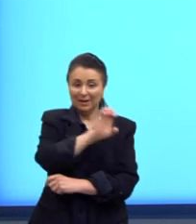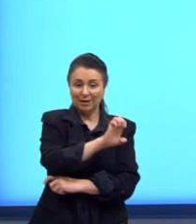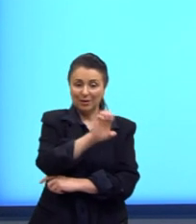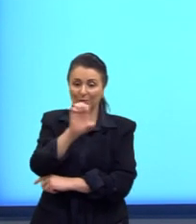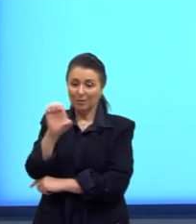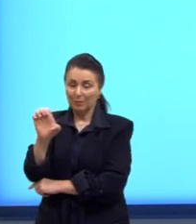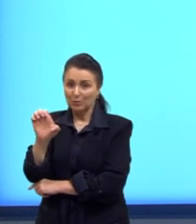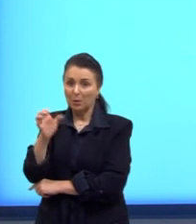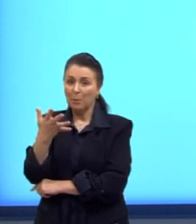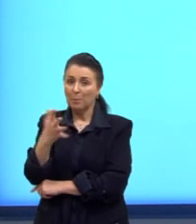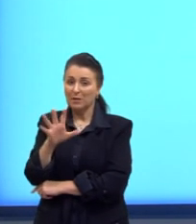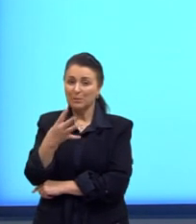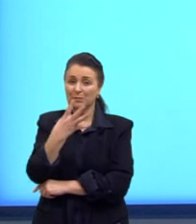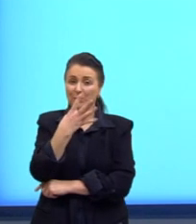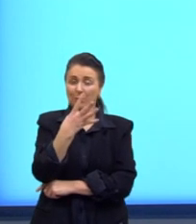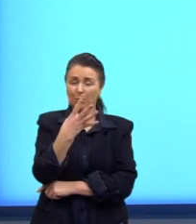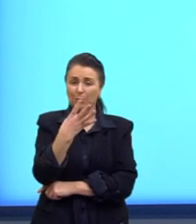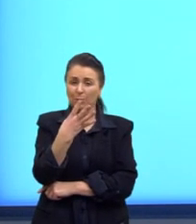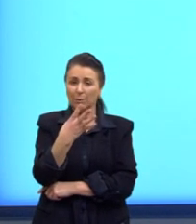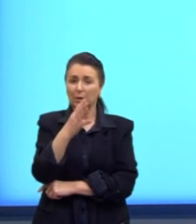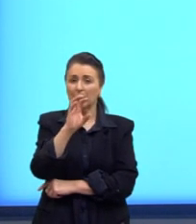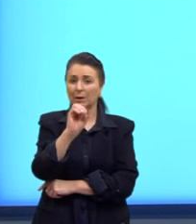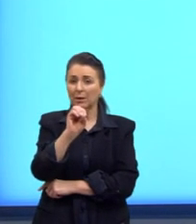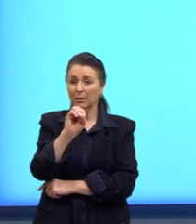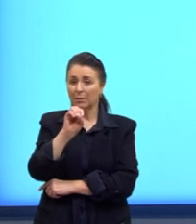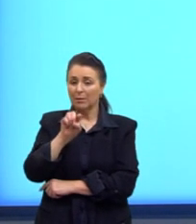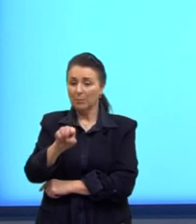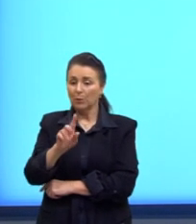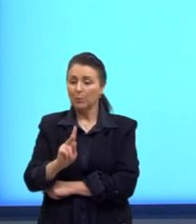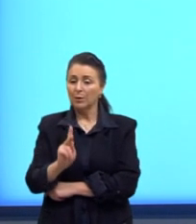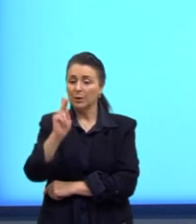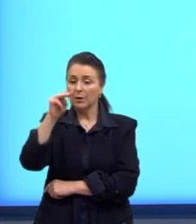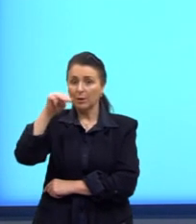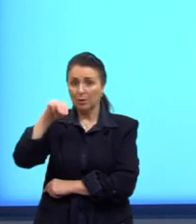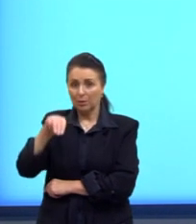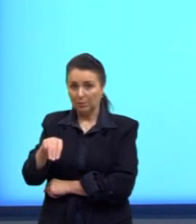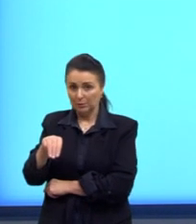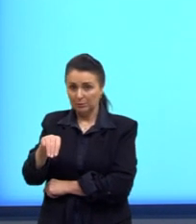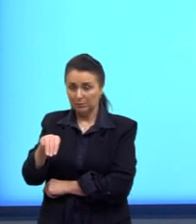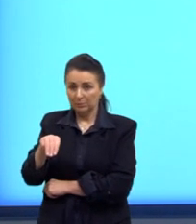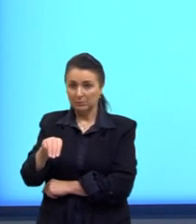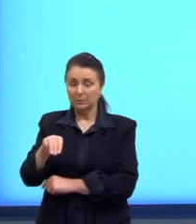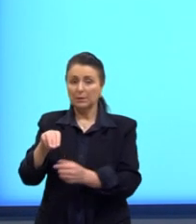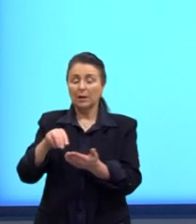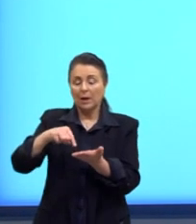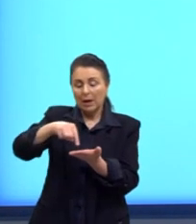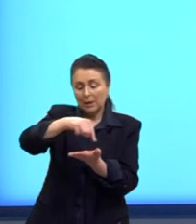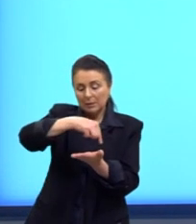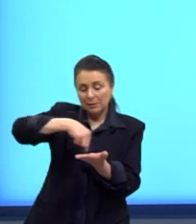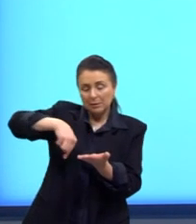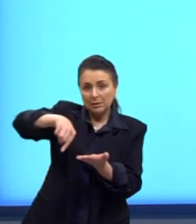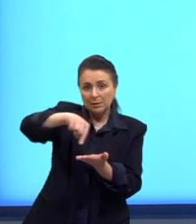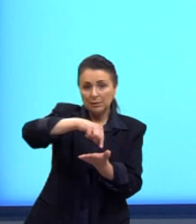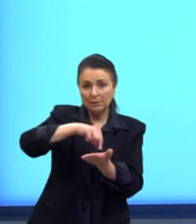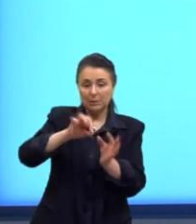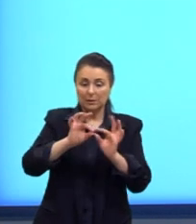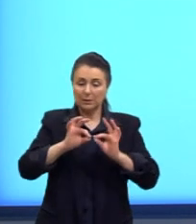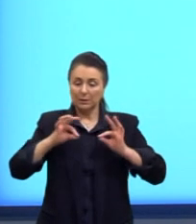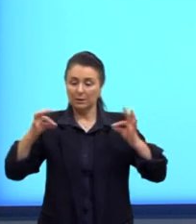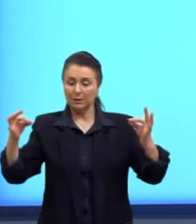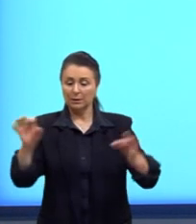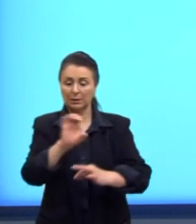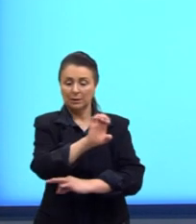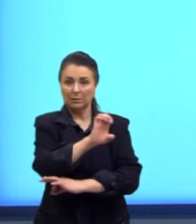de aproximadamente 40 mil quilômetros. A circunferência da linha do Equador é quantas vezes